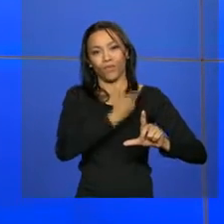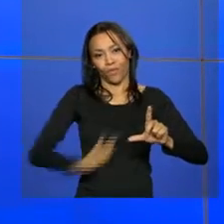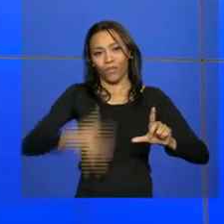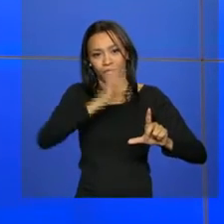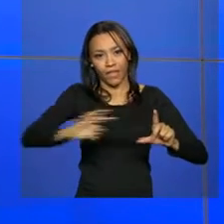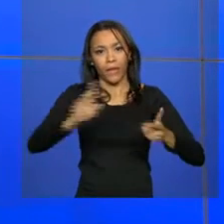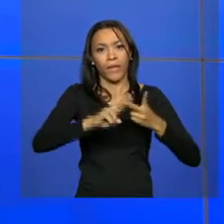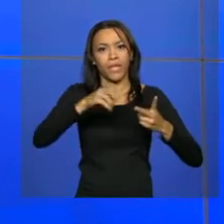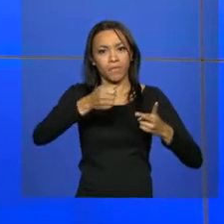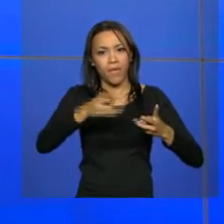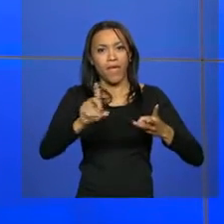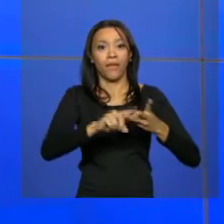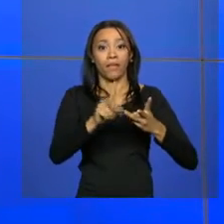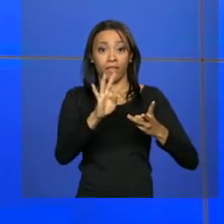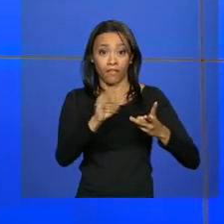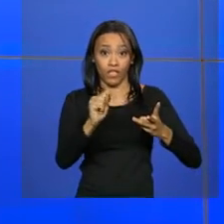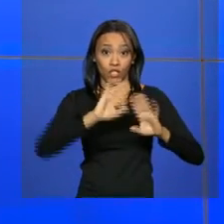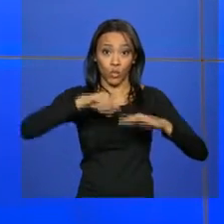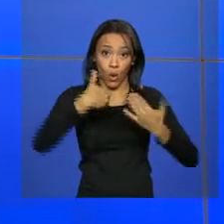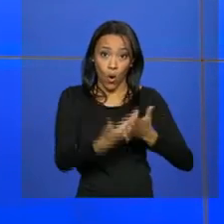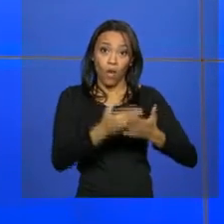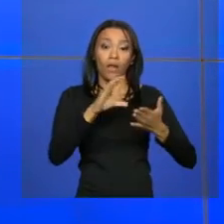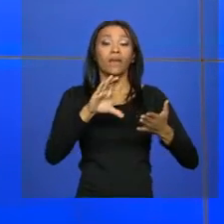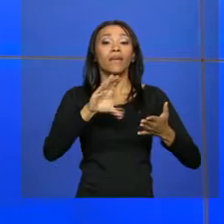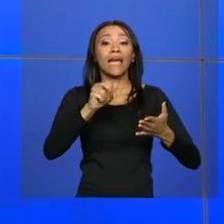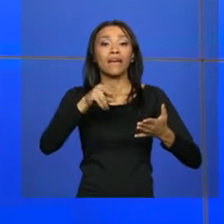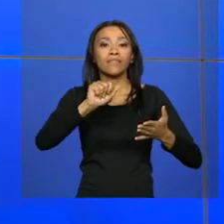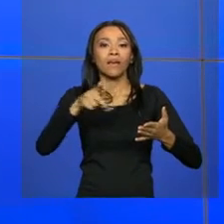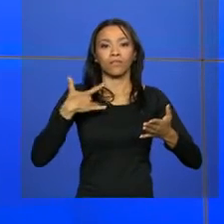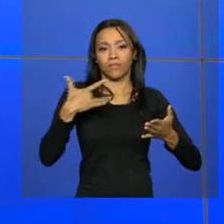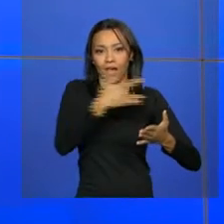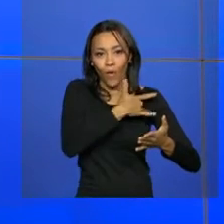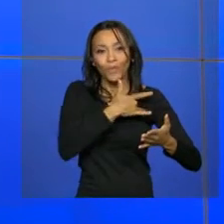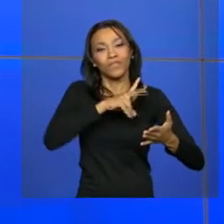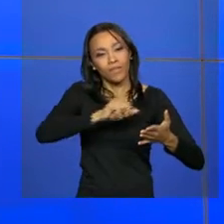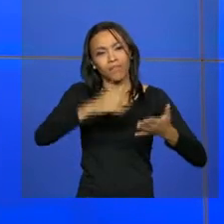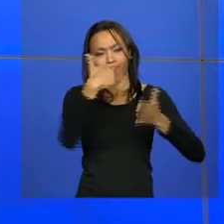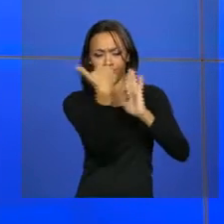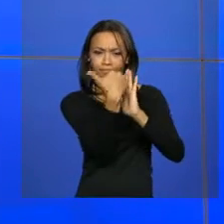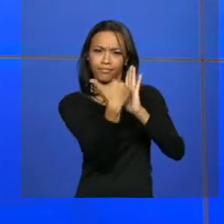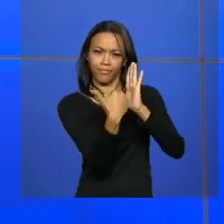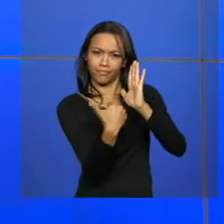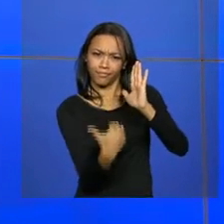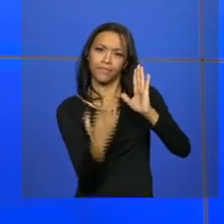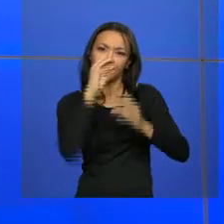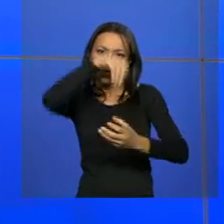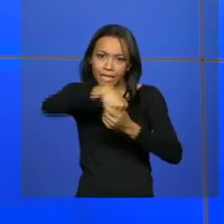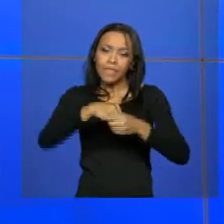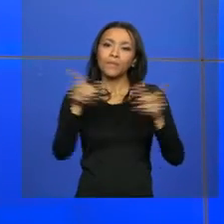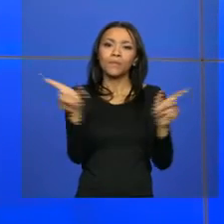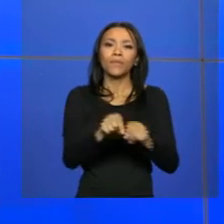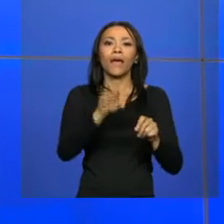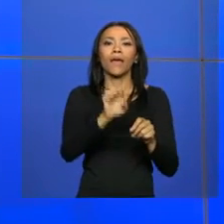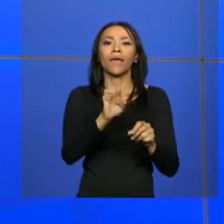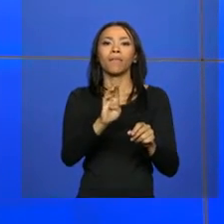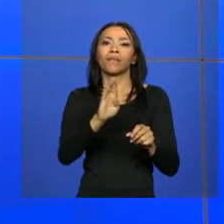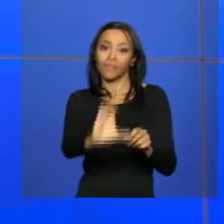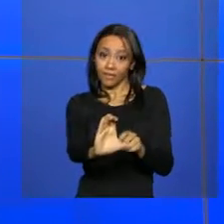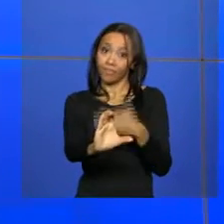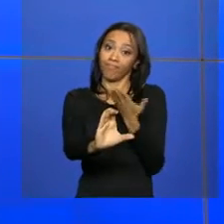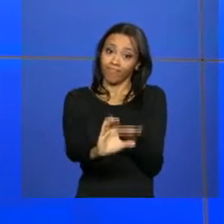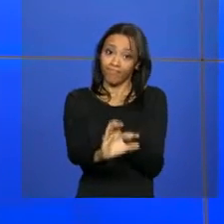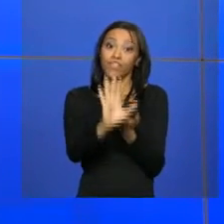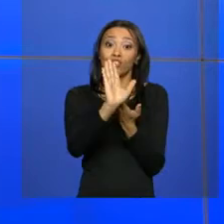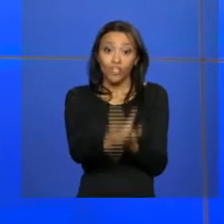NBR, TV Escola e Canal Saúde irão ao ar no formato de multiprogramação no canal da EBC, a empresa Brasil de Comunicação,